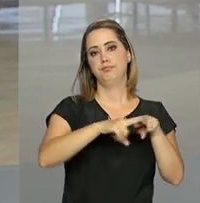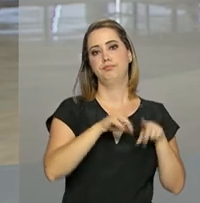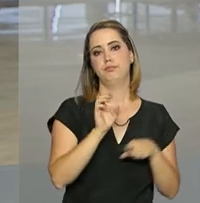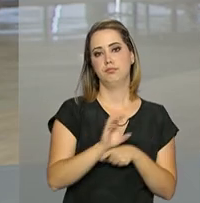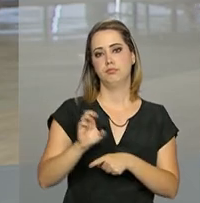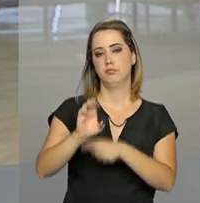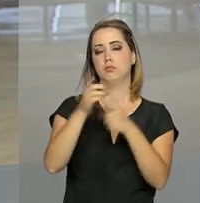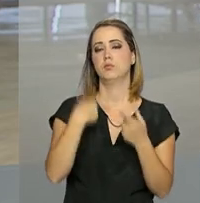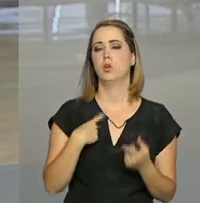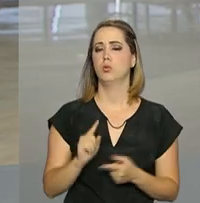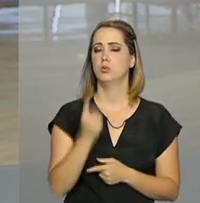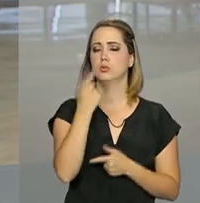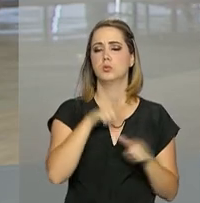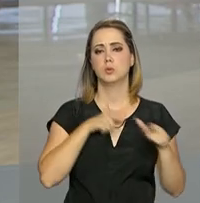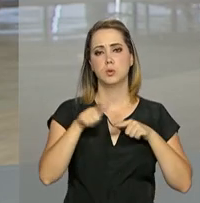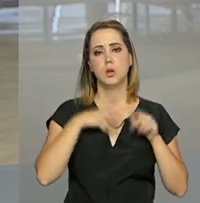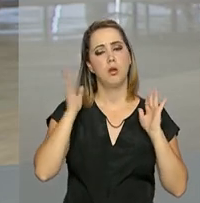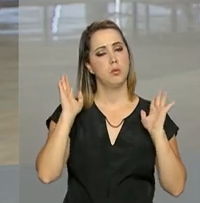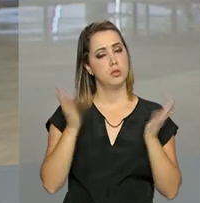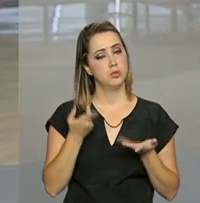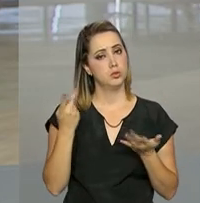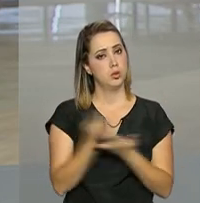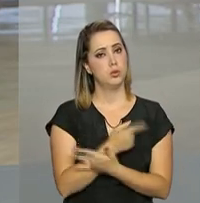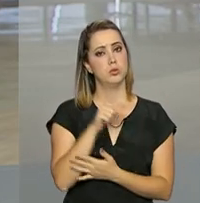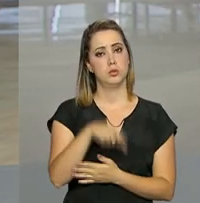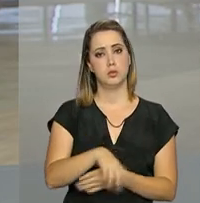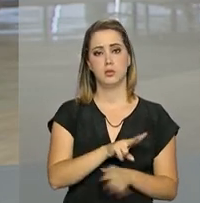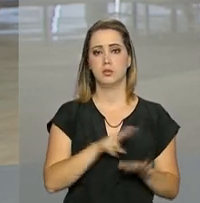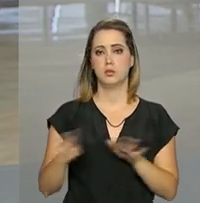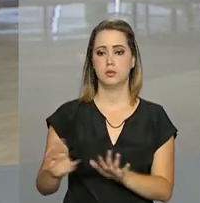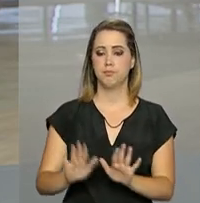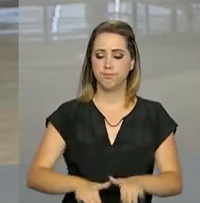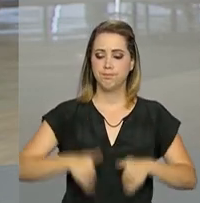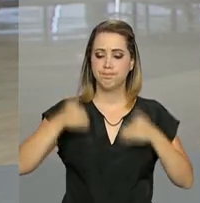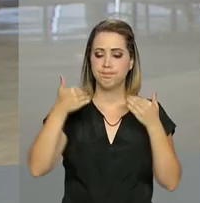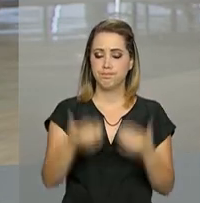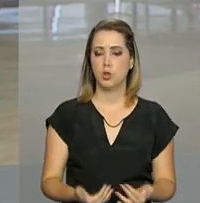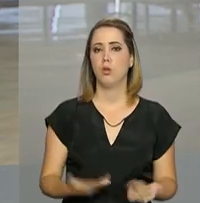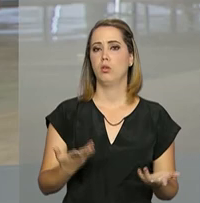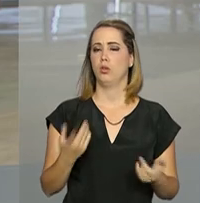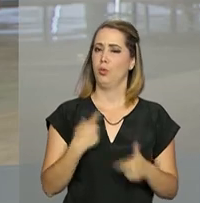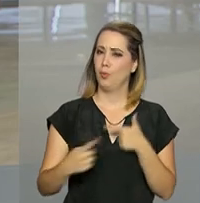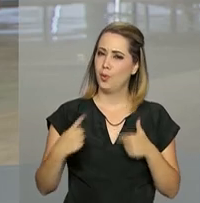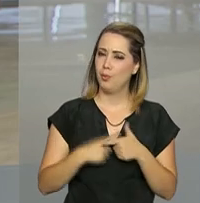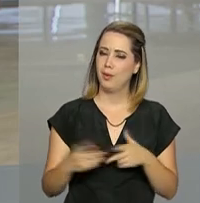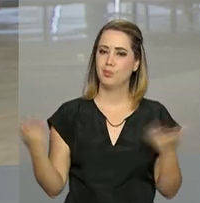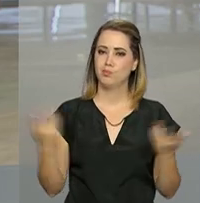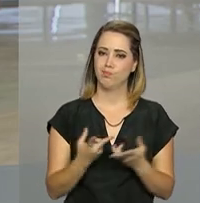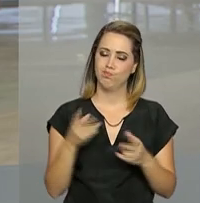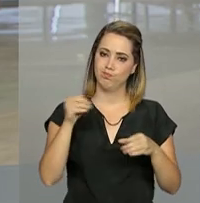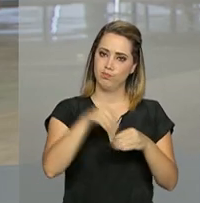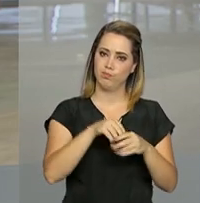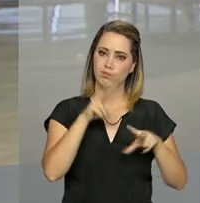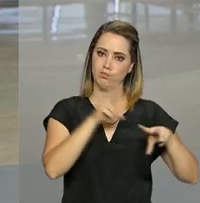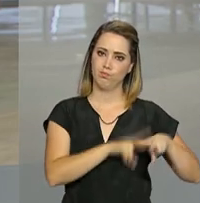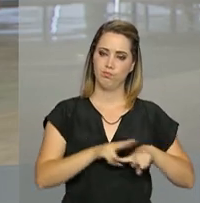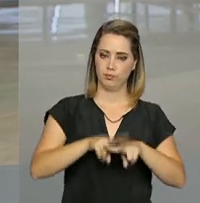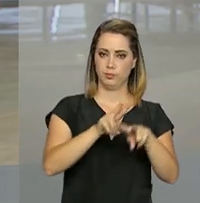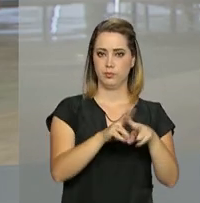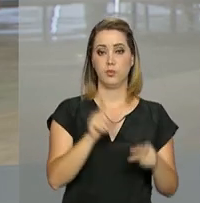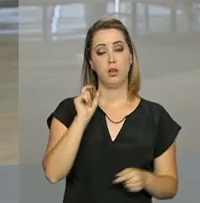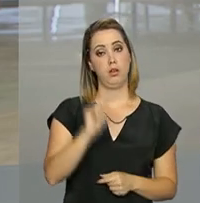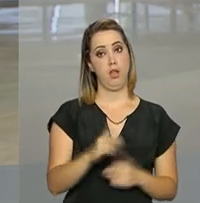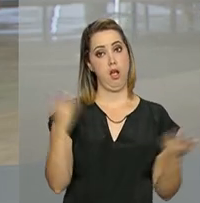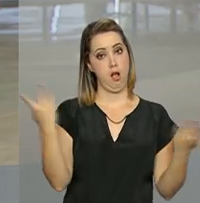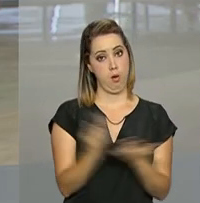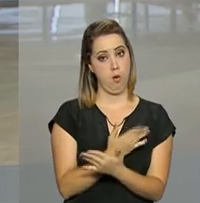tomadas pelo governo federal nesta semana para enfrentar a atual situação do sistema carcerário brasileiro, que